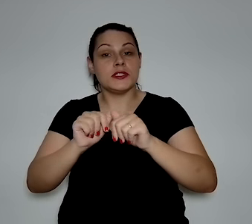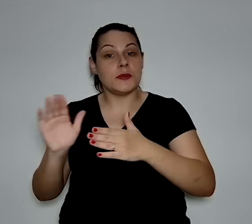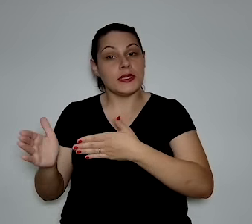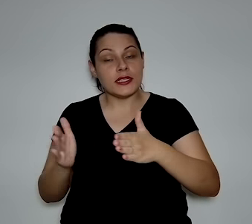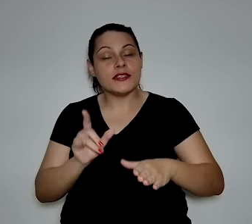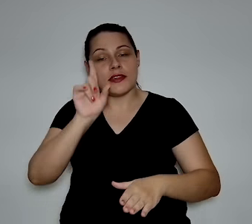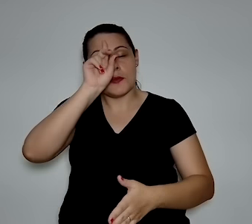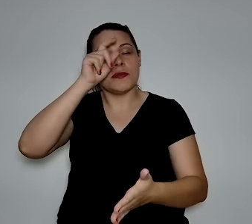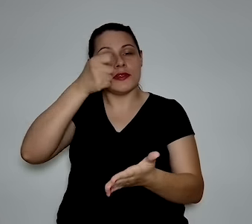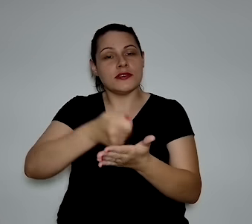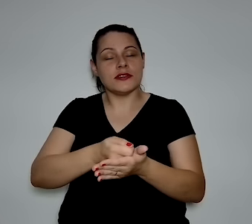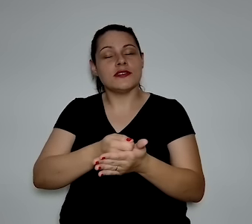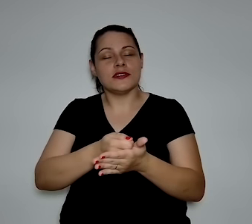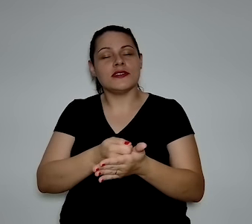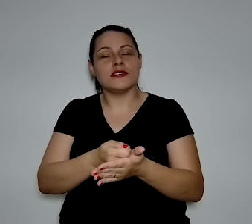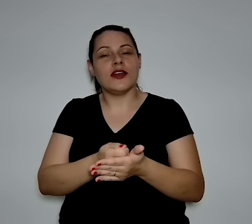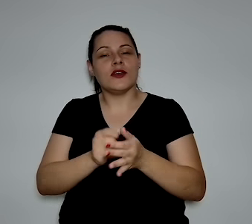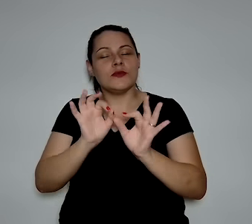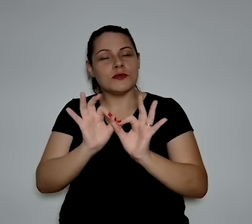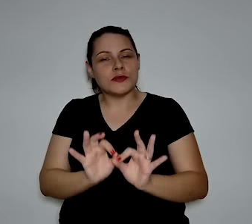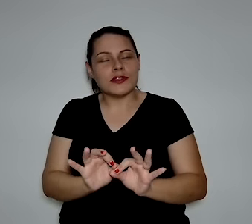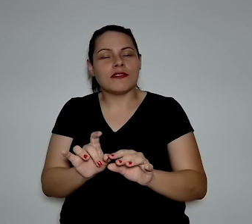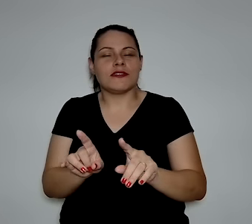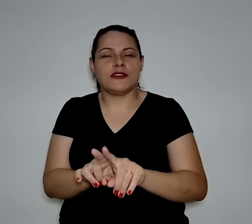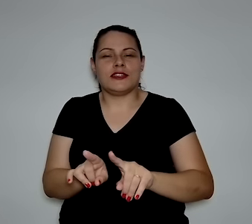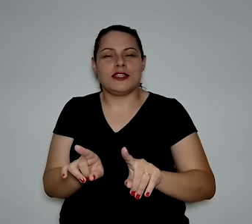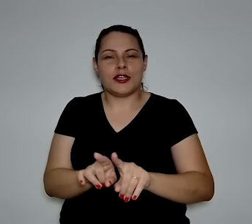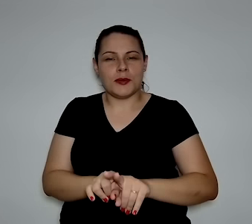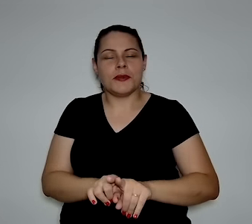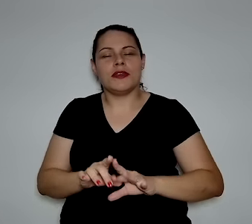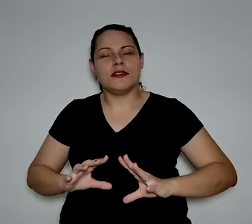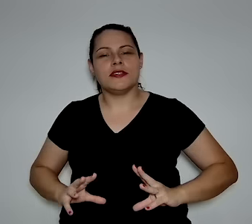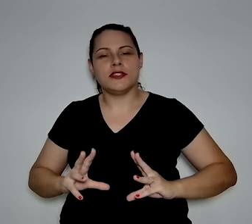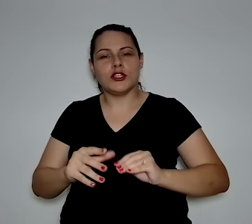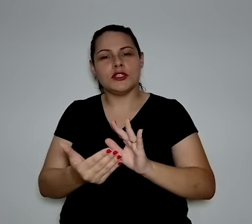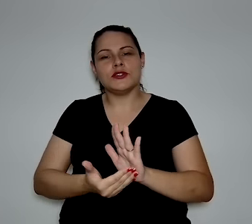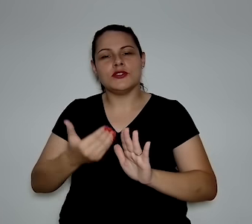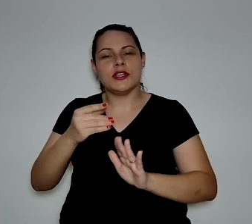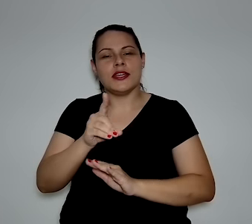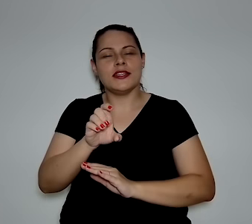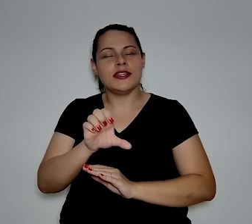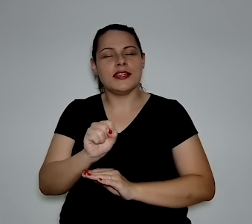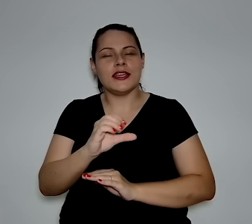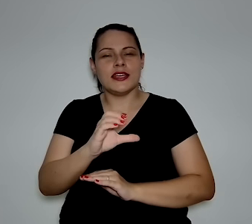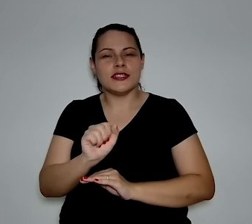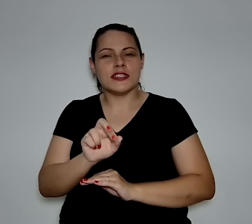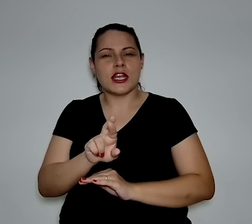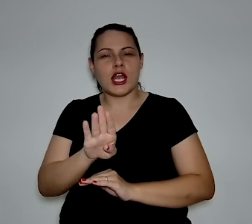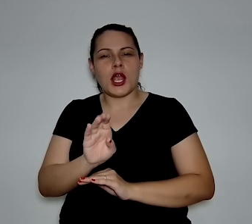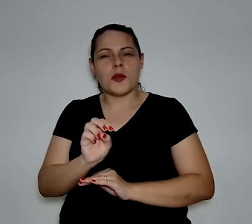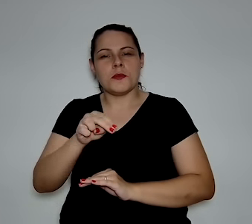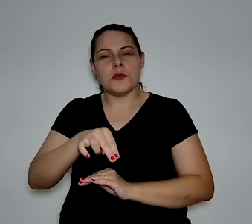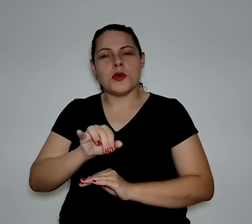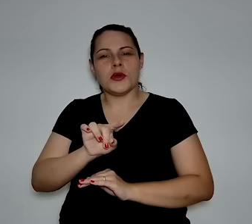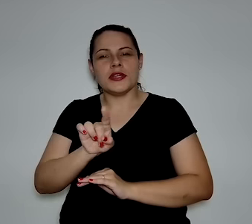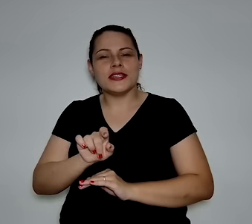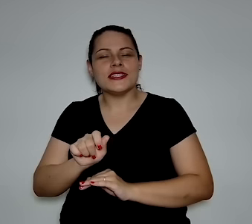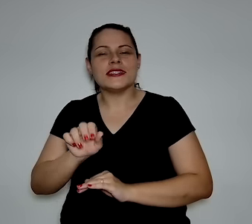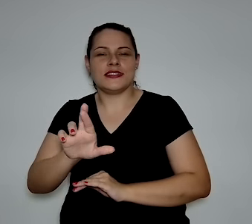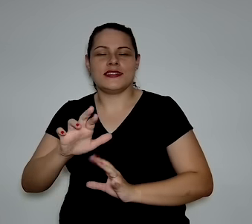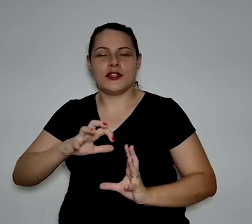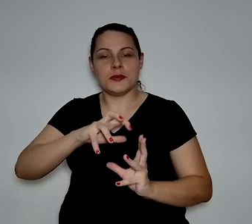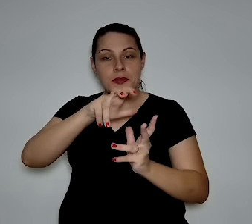não é uma conjuntura, é uma decisão de descarbonizar o planeta, de